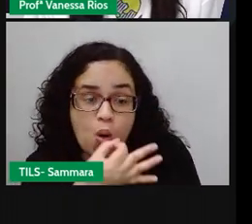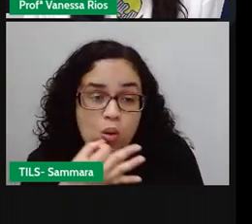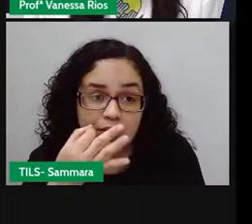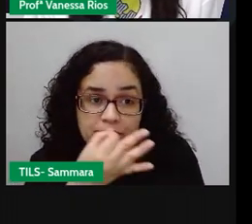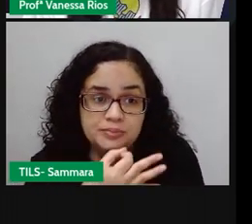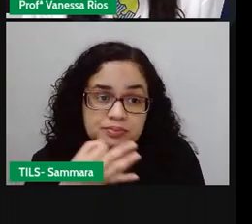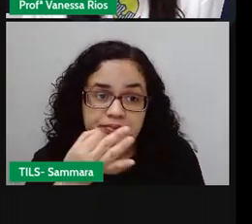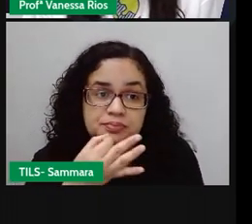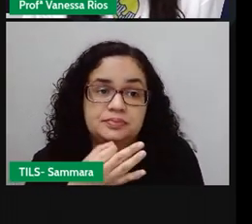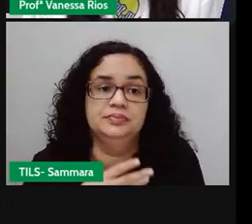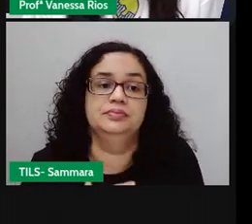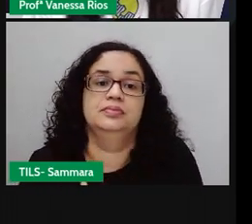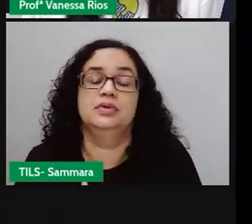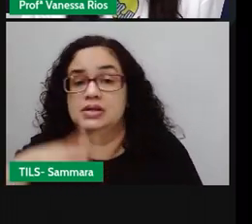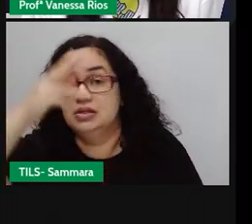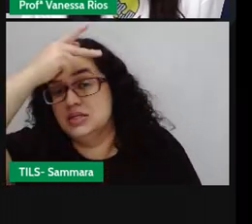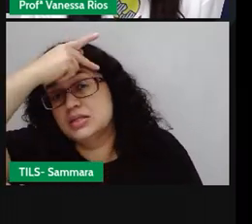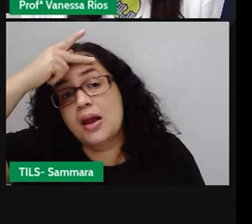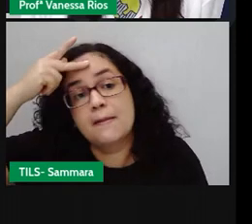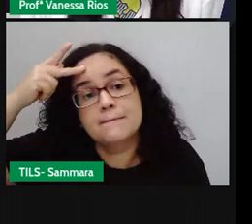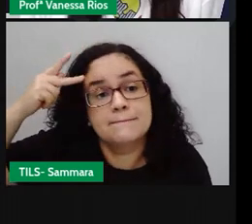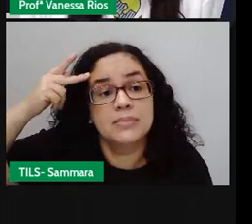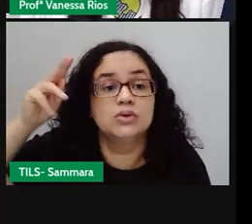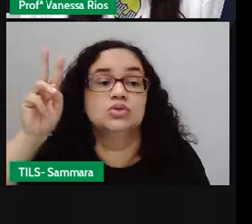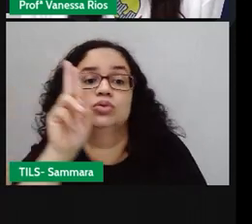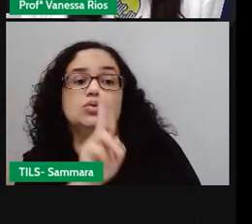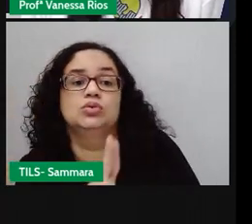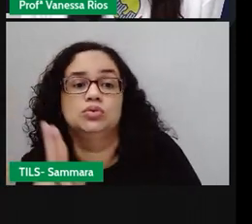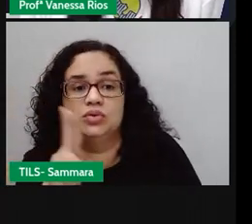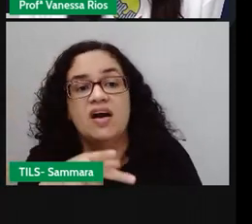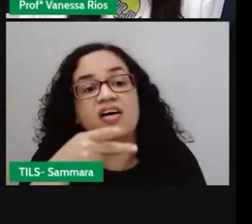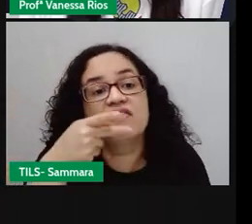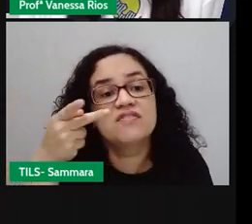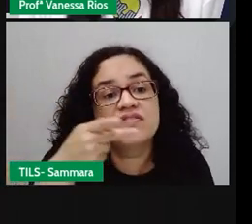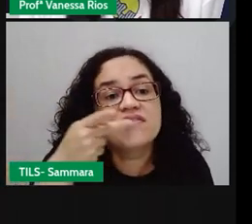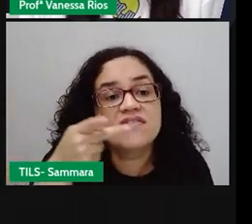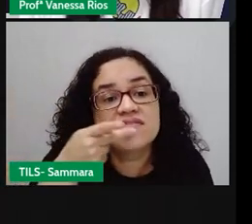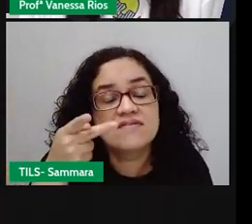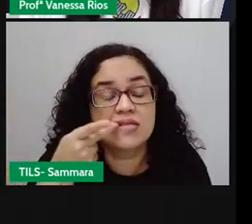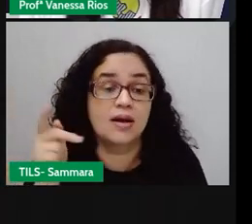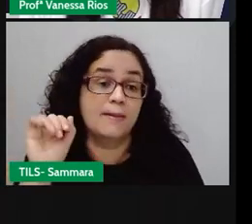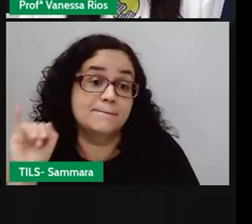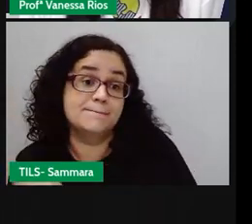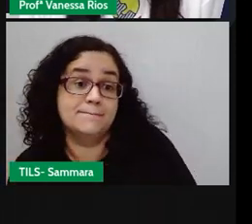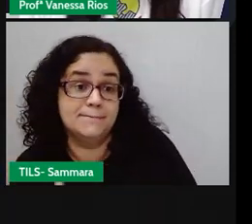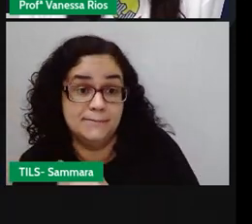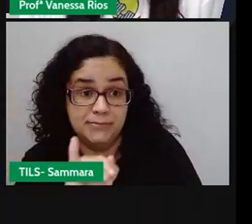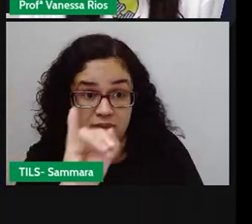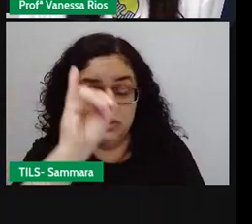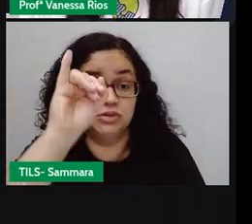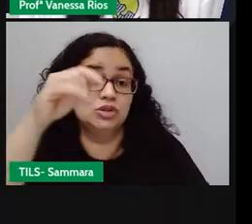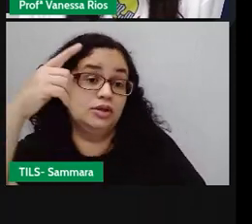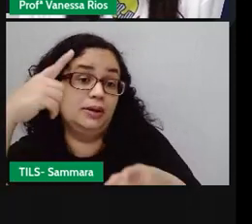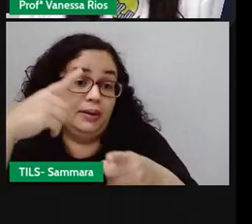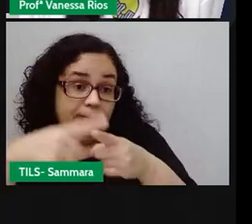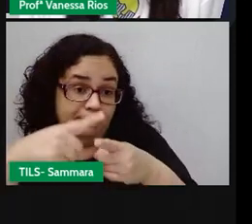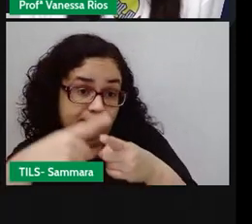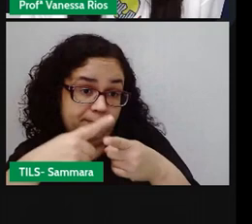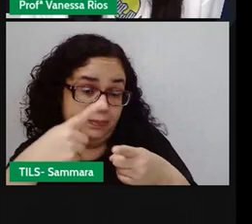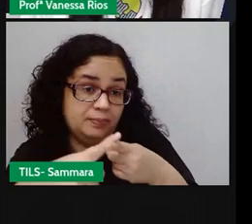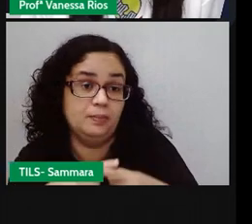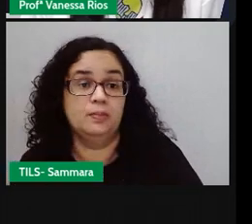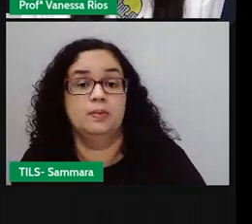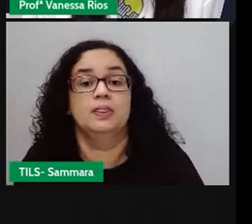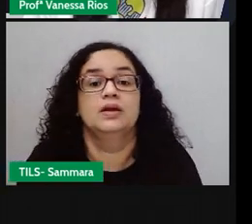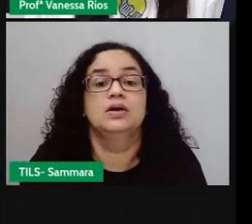passados aí entre as pessoas, utilizando apenas a fala. E é bem importante isso porque, conforme